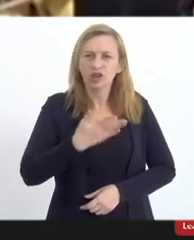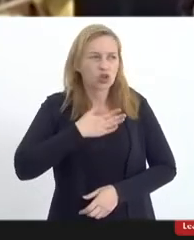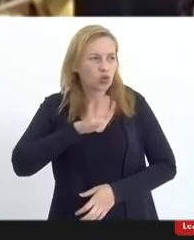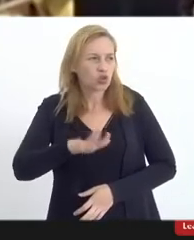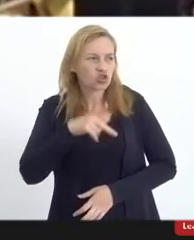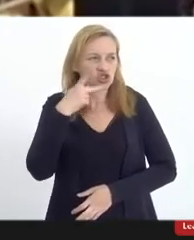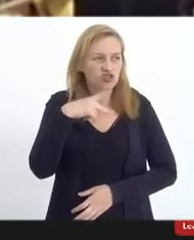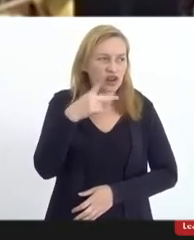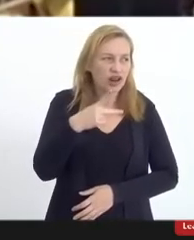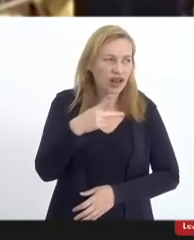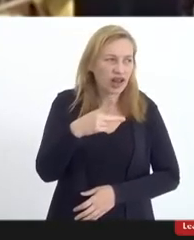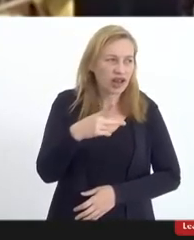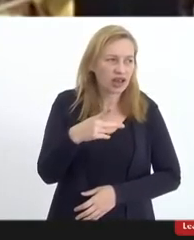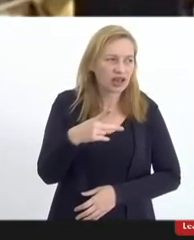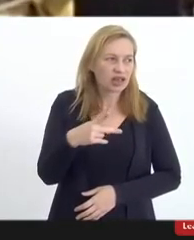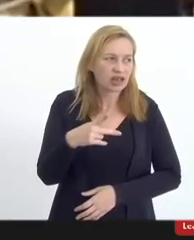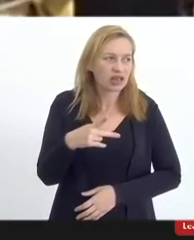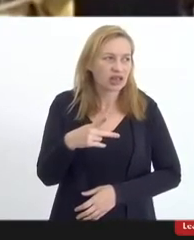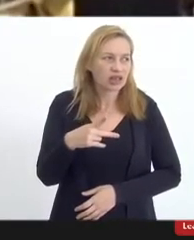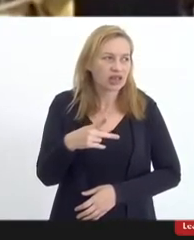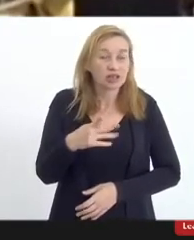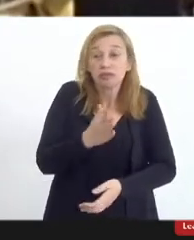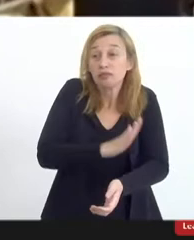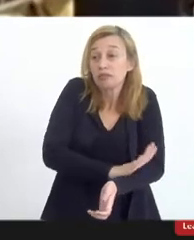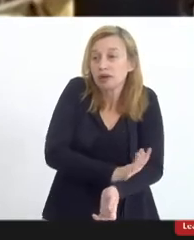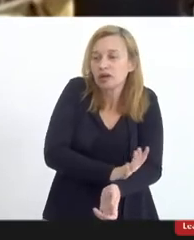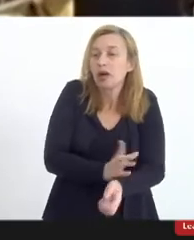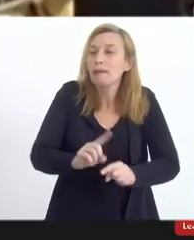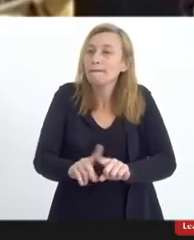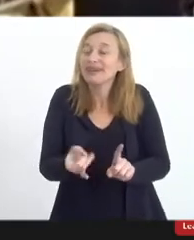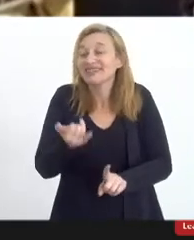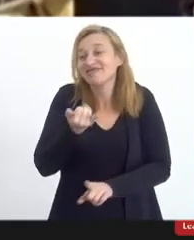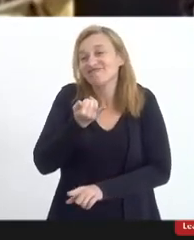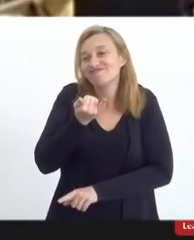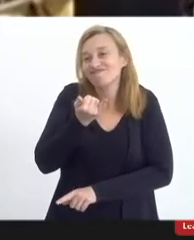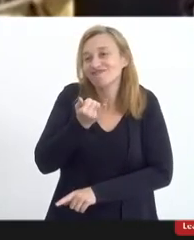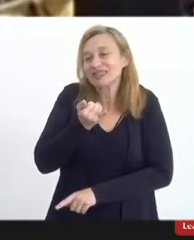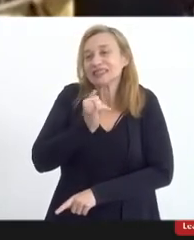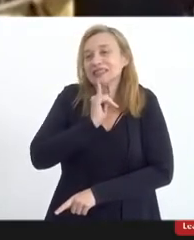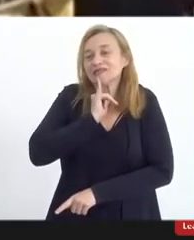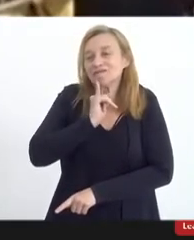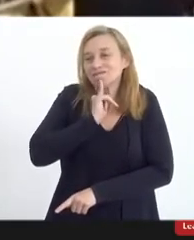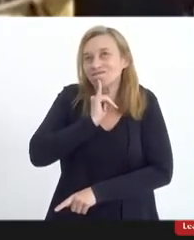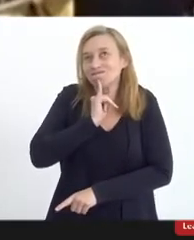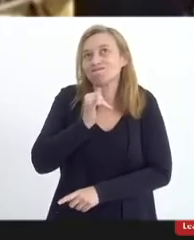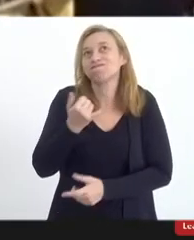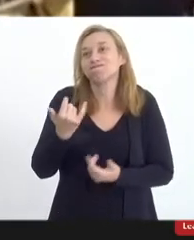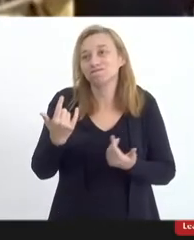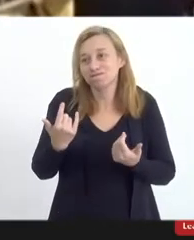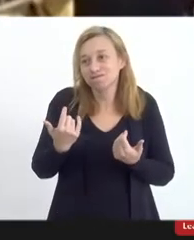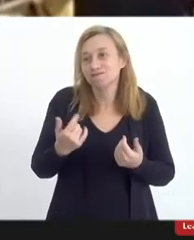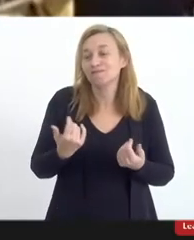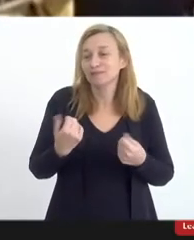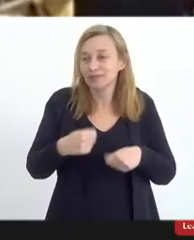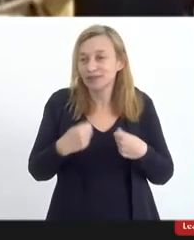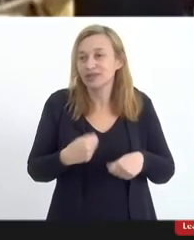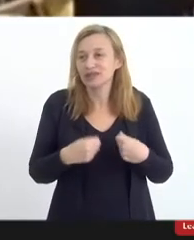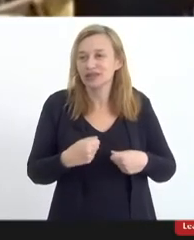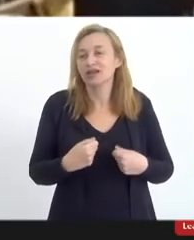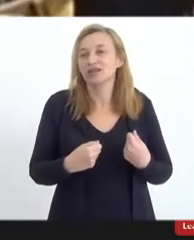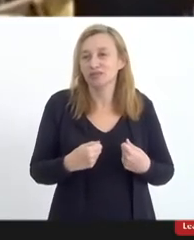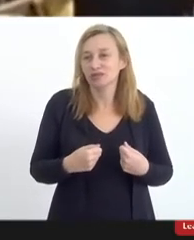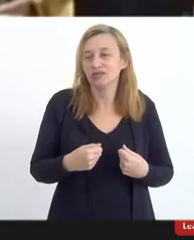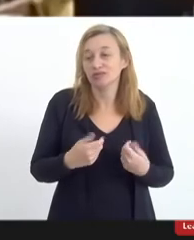falar de intolerância. Infelizmente, nós devemos tratar essa temática, mas não gostamos de falar de intolerância,